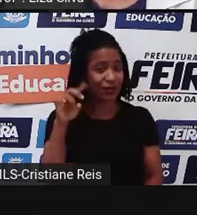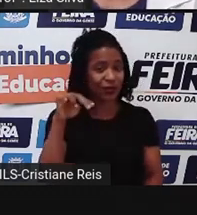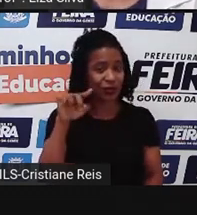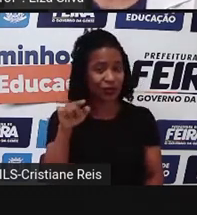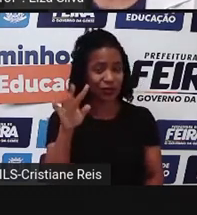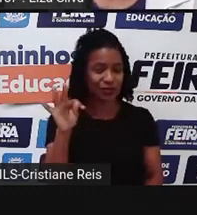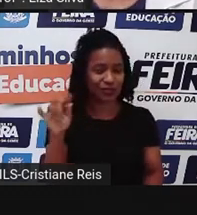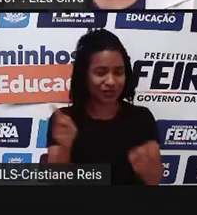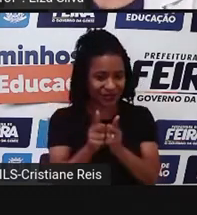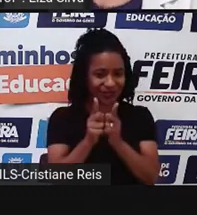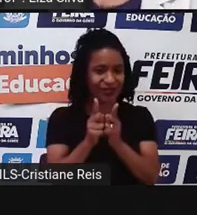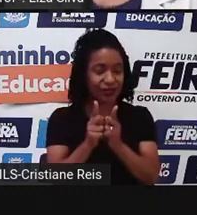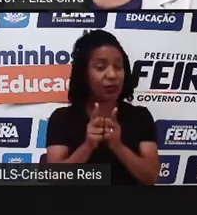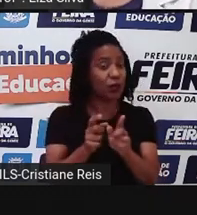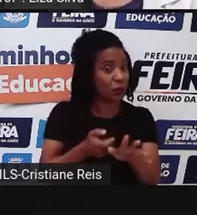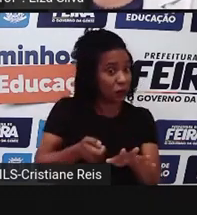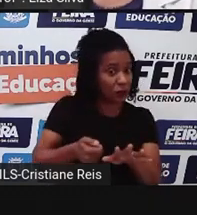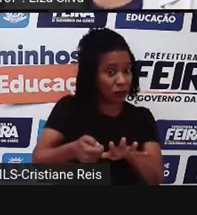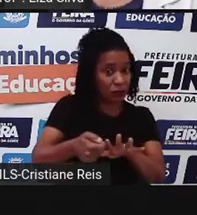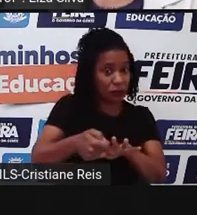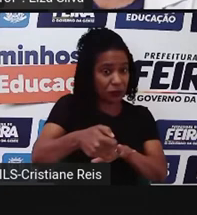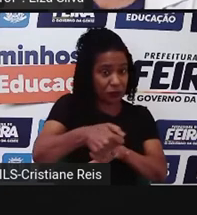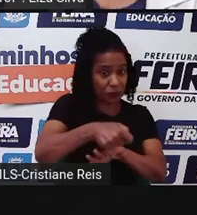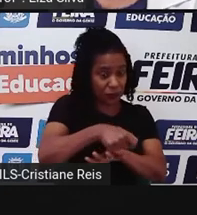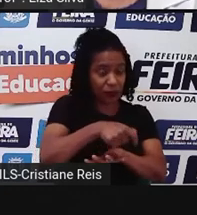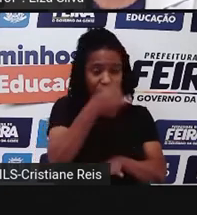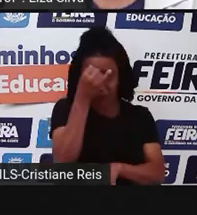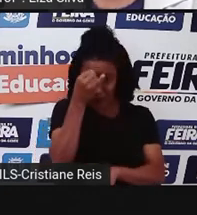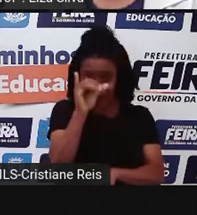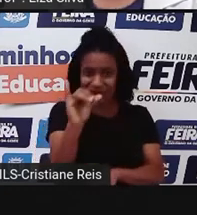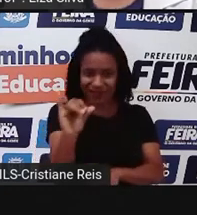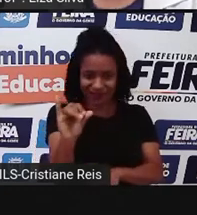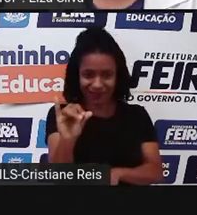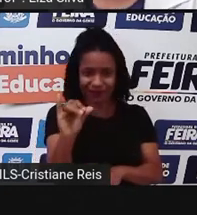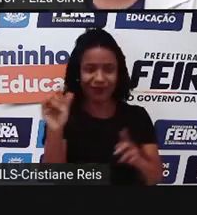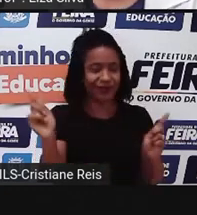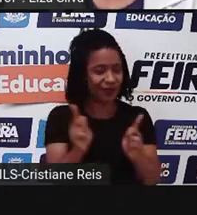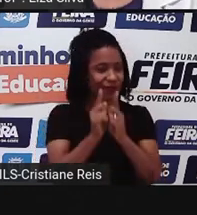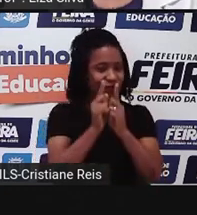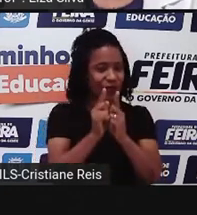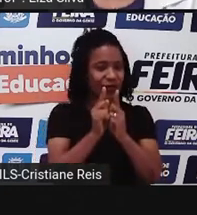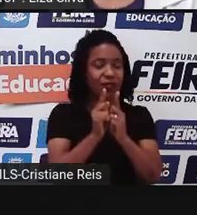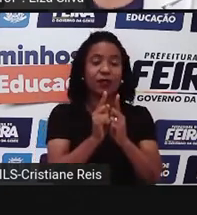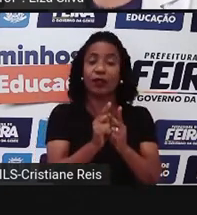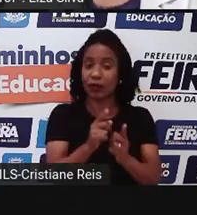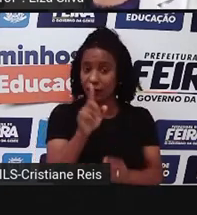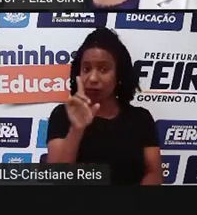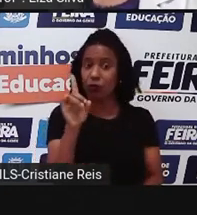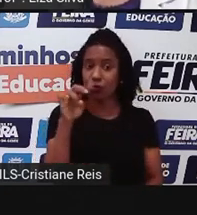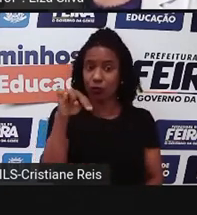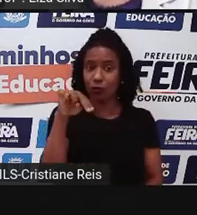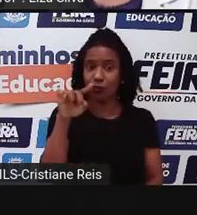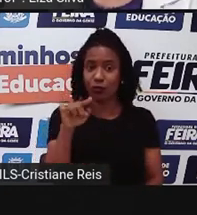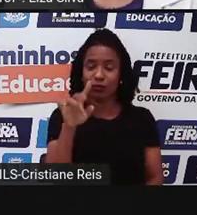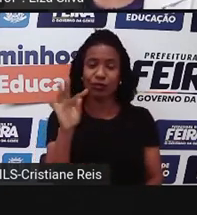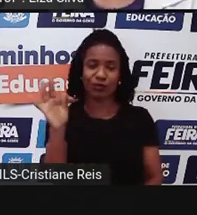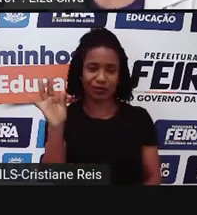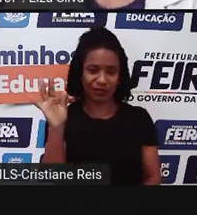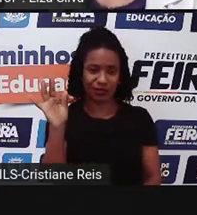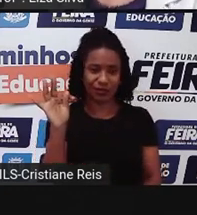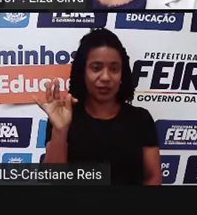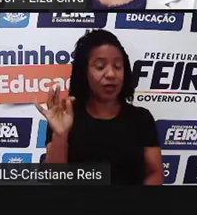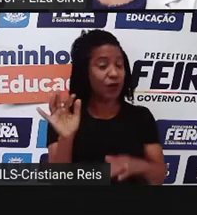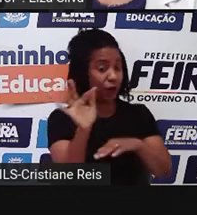em armadilhas. Geralmente, utilizamos mais a forma contrata, don't, do not, para o inglês, formal.